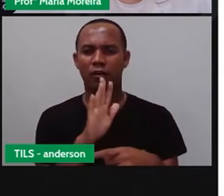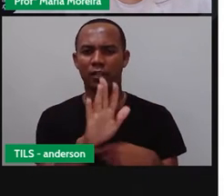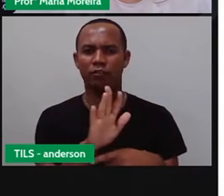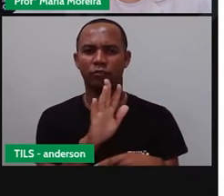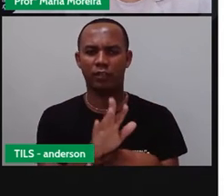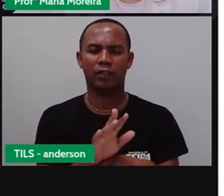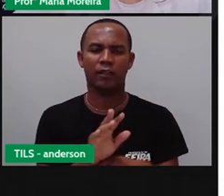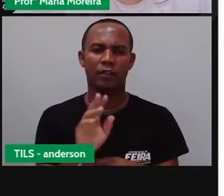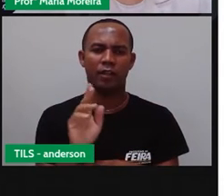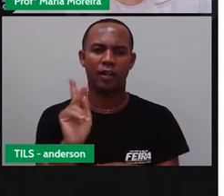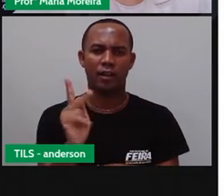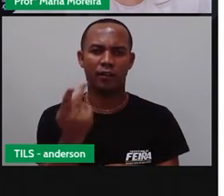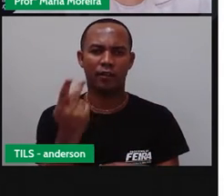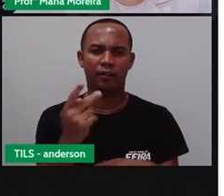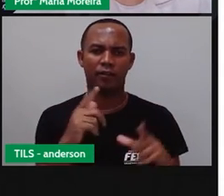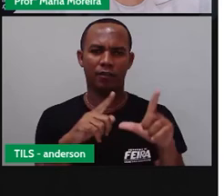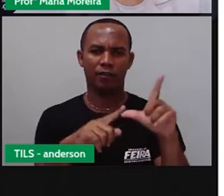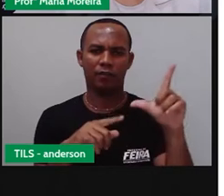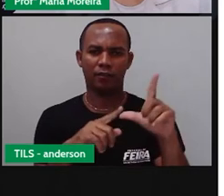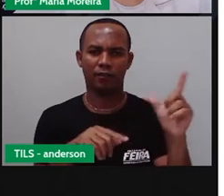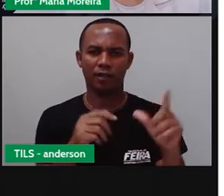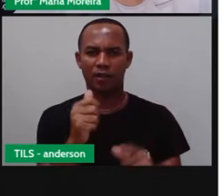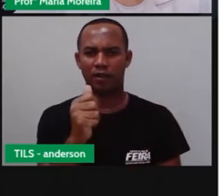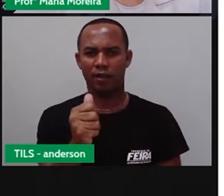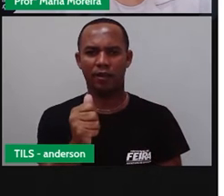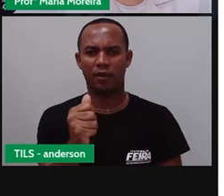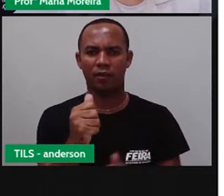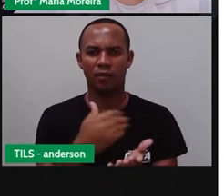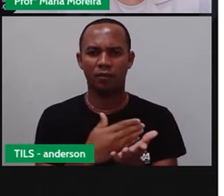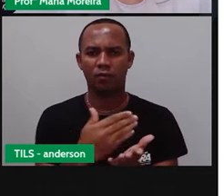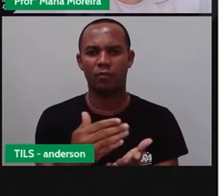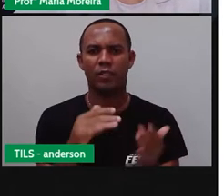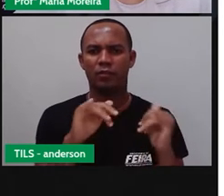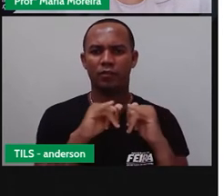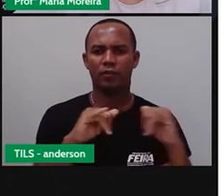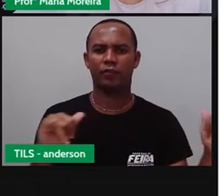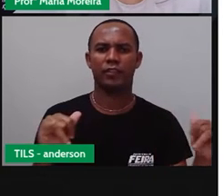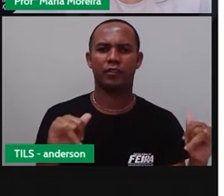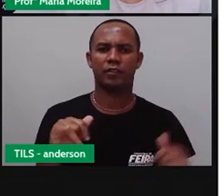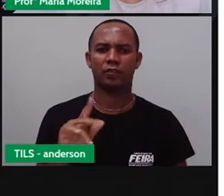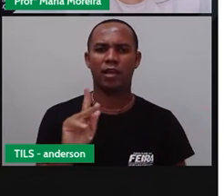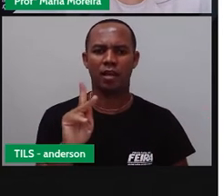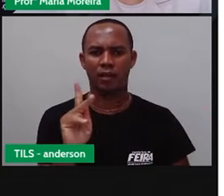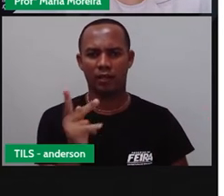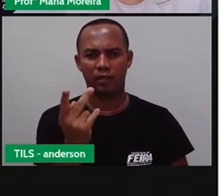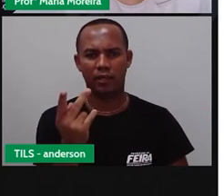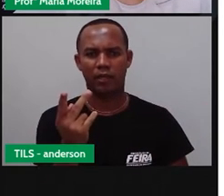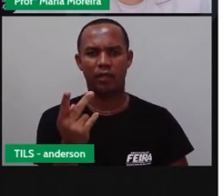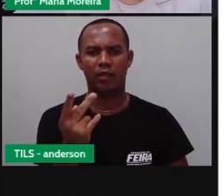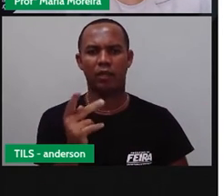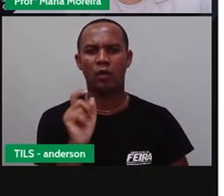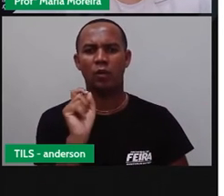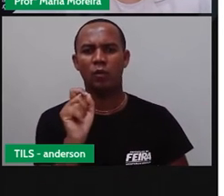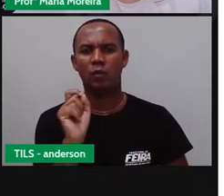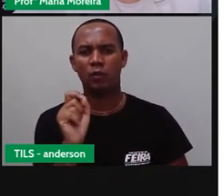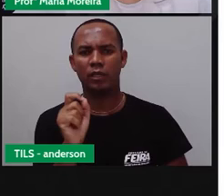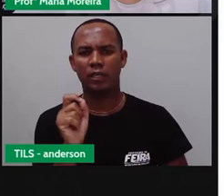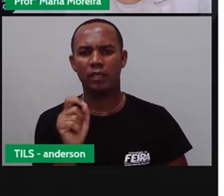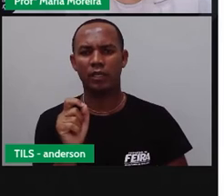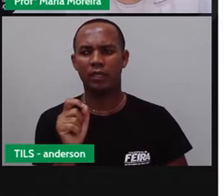H. A letra A abriu a cerimônia dizendo, H, o que mais